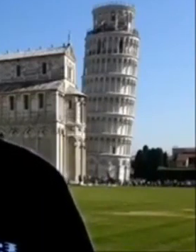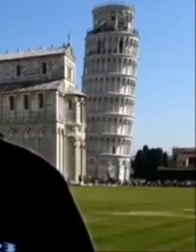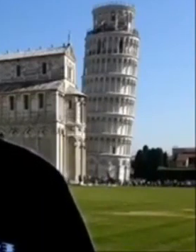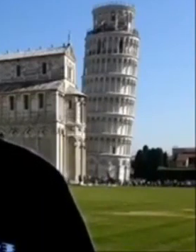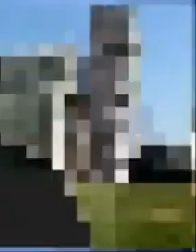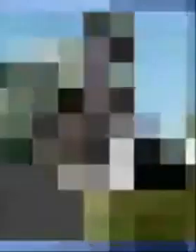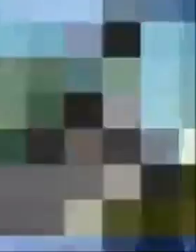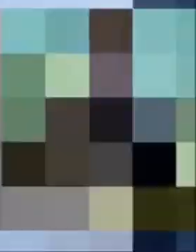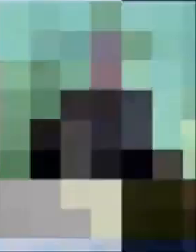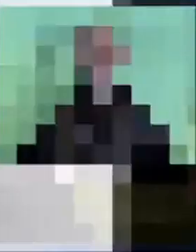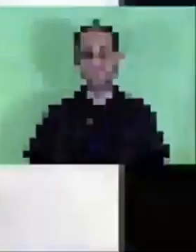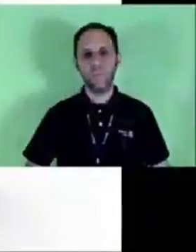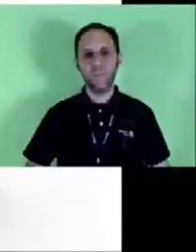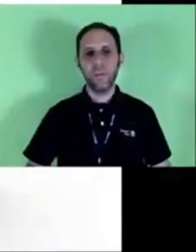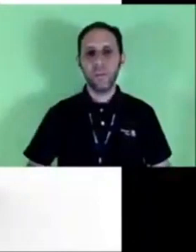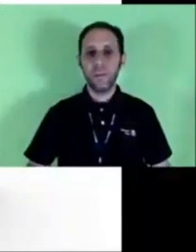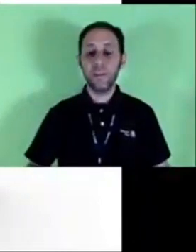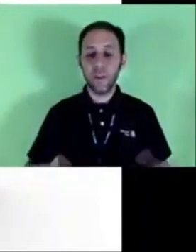procuração.